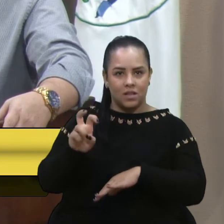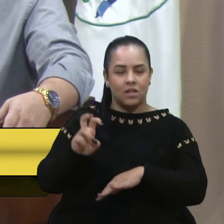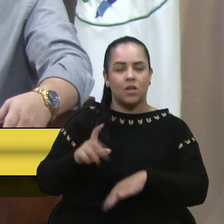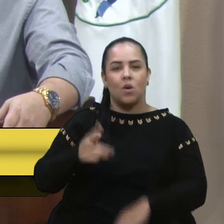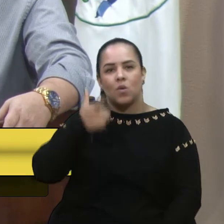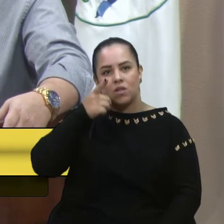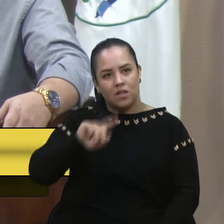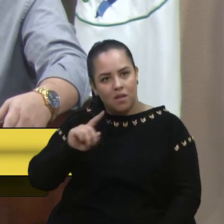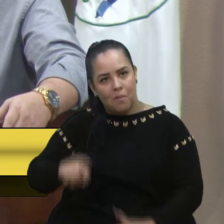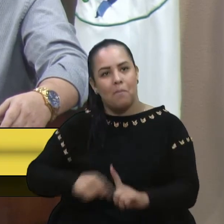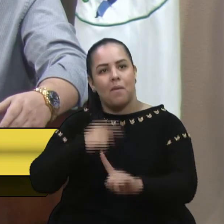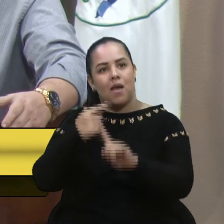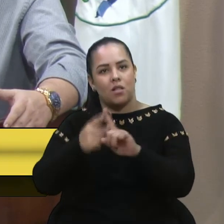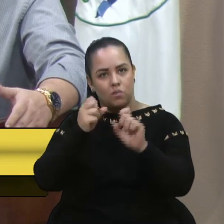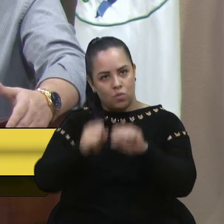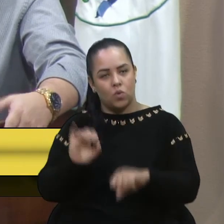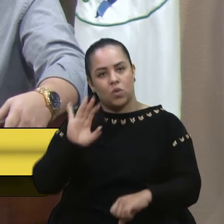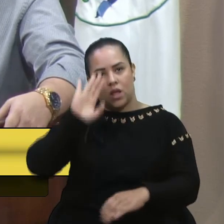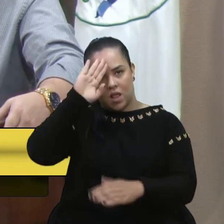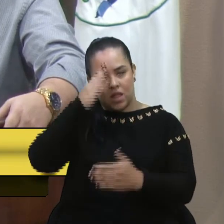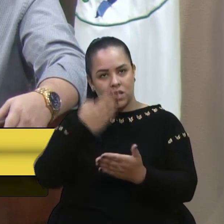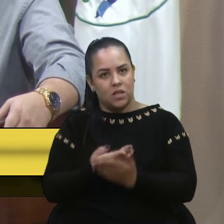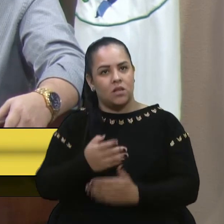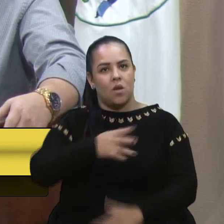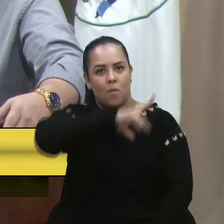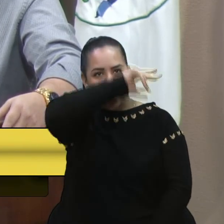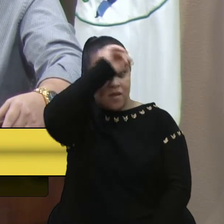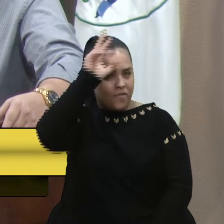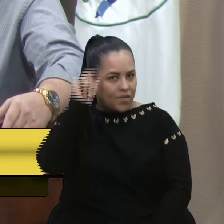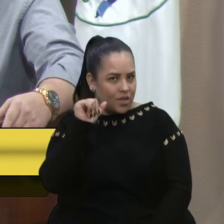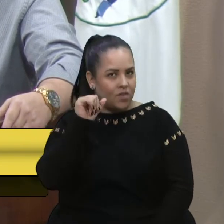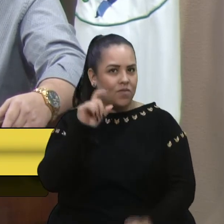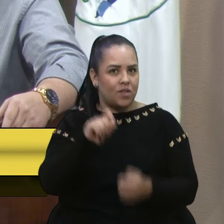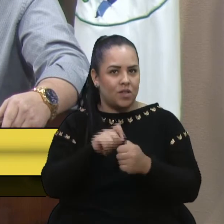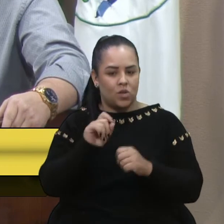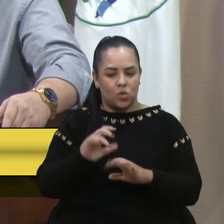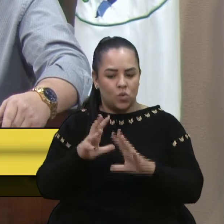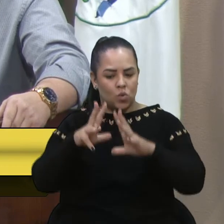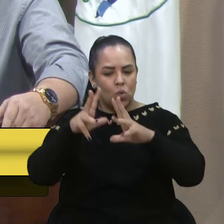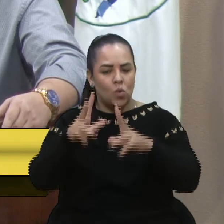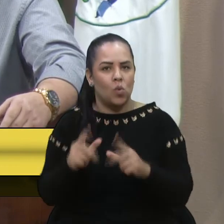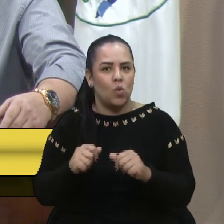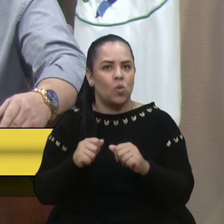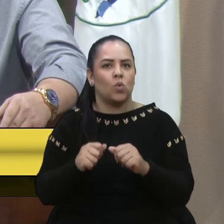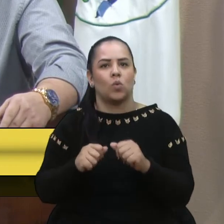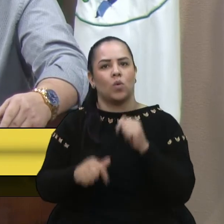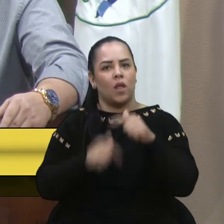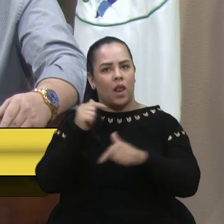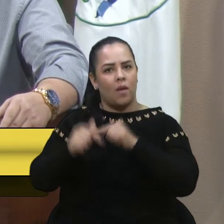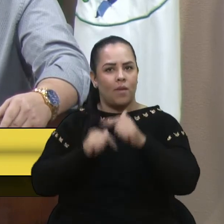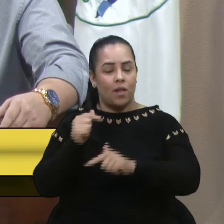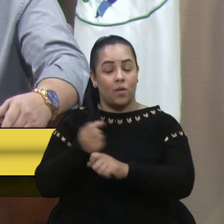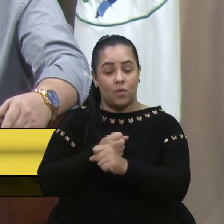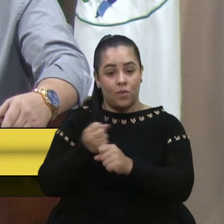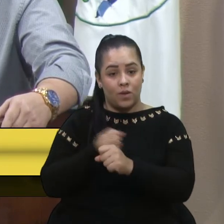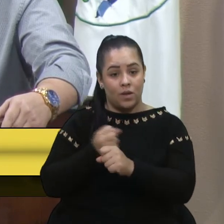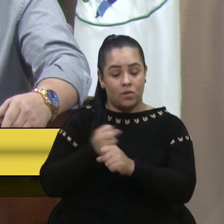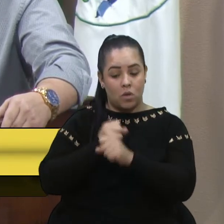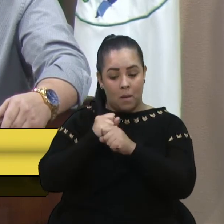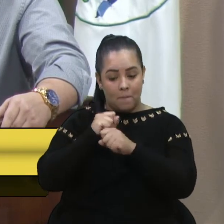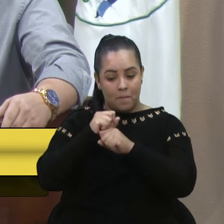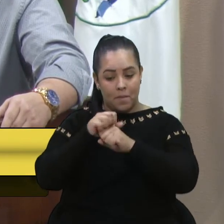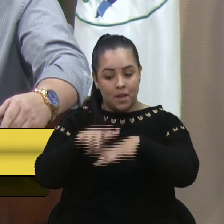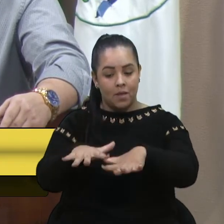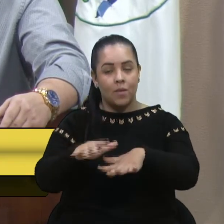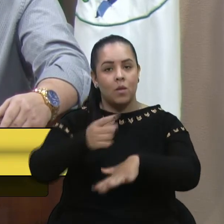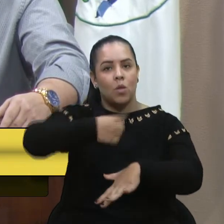muito mais, tenho certeza absoluta que o nosso prefeito está fazendo de tudo para que, diante de um ano pandêmico, a